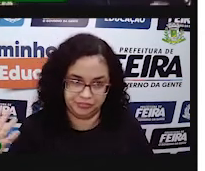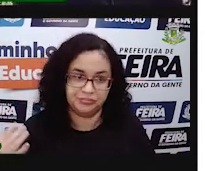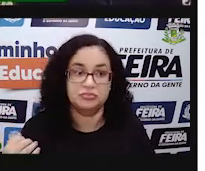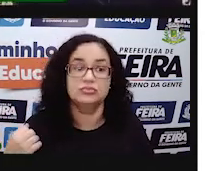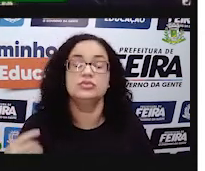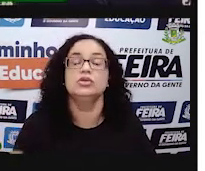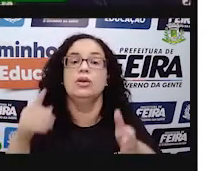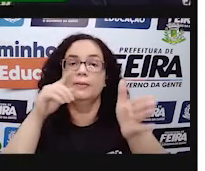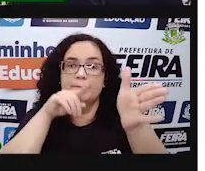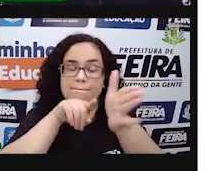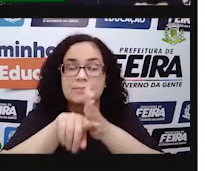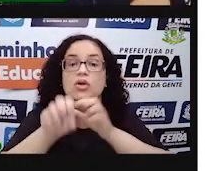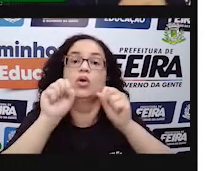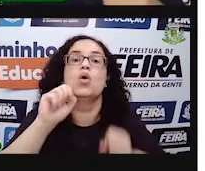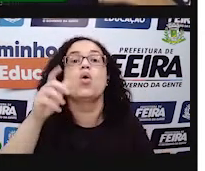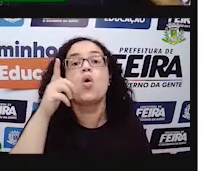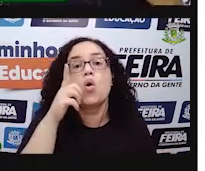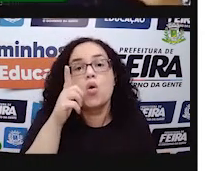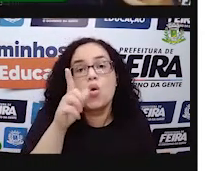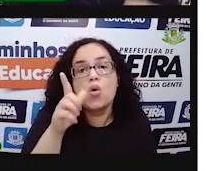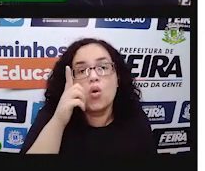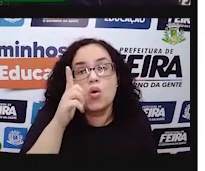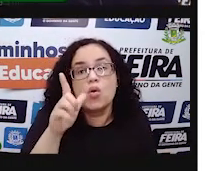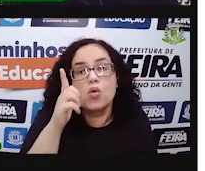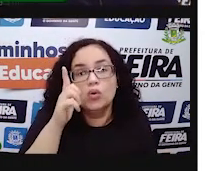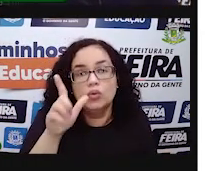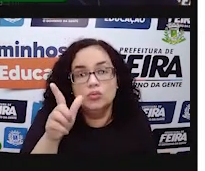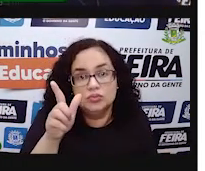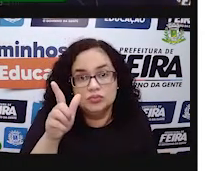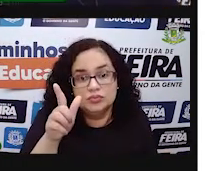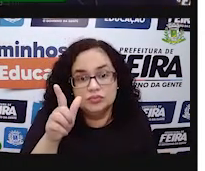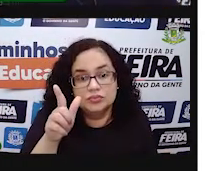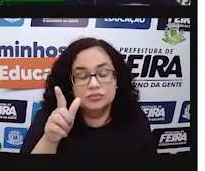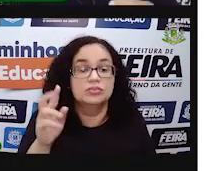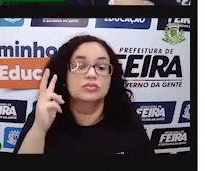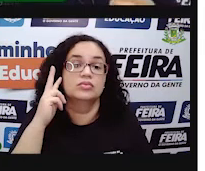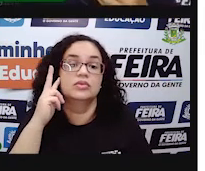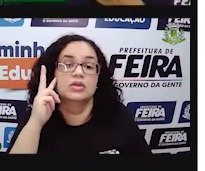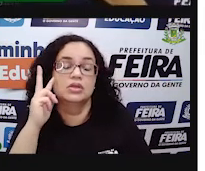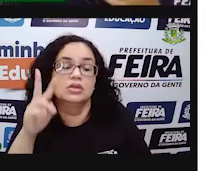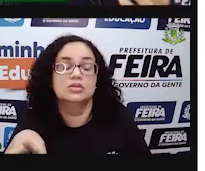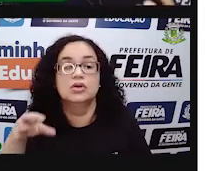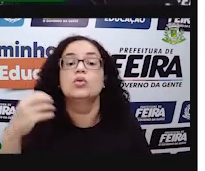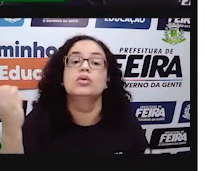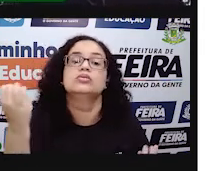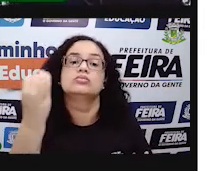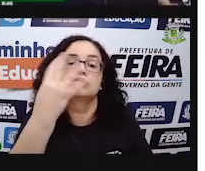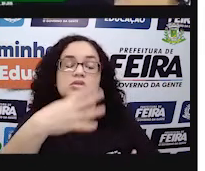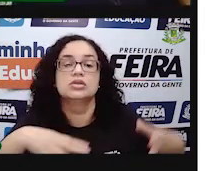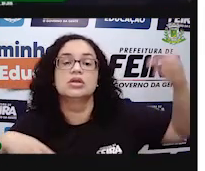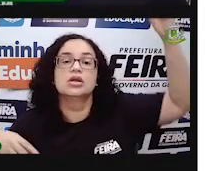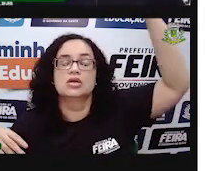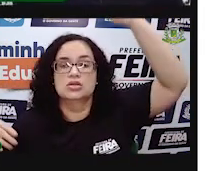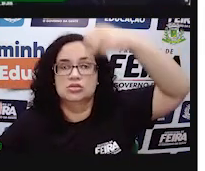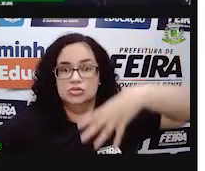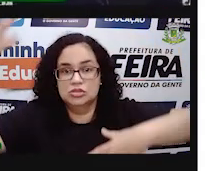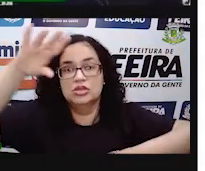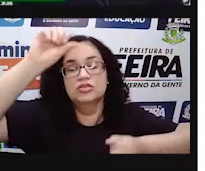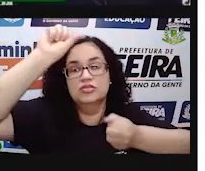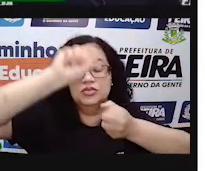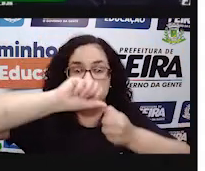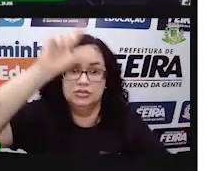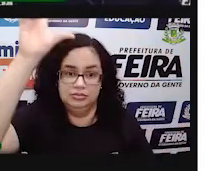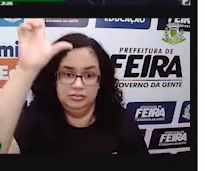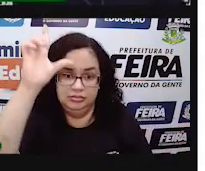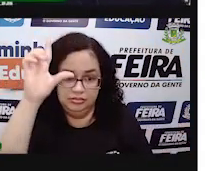fácil você entender as coisas, com algumas perguntas, você consegue tirar algumas conclusões. No caso do